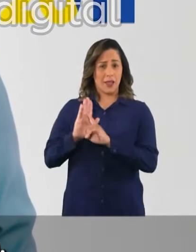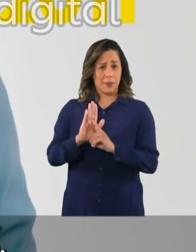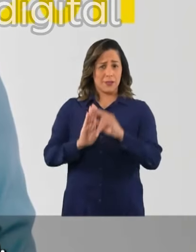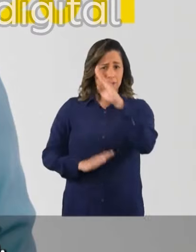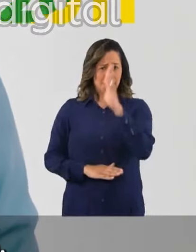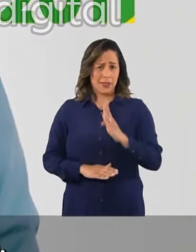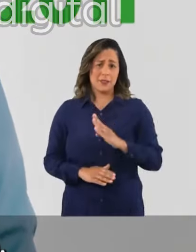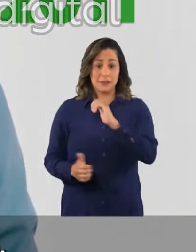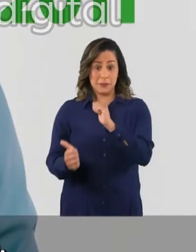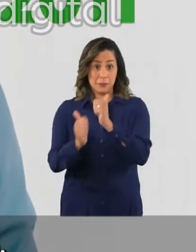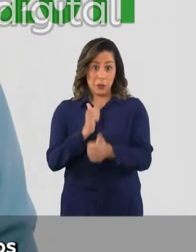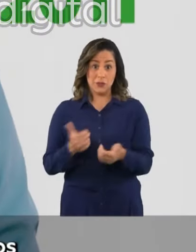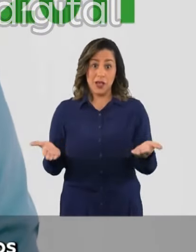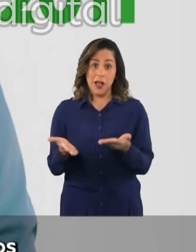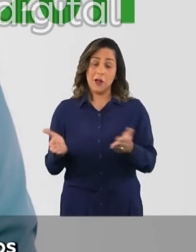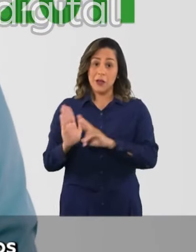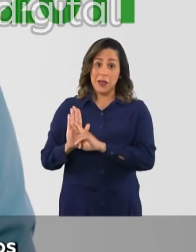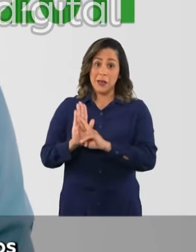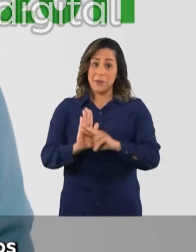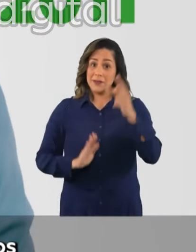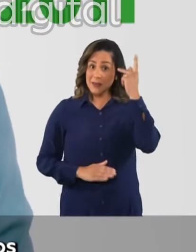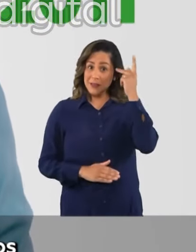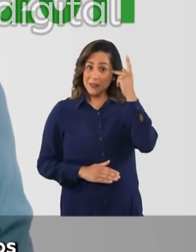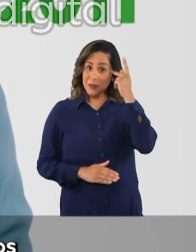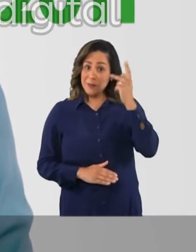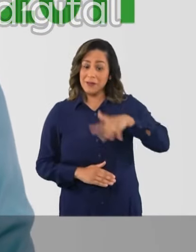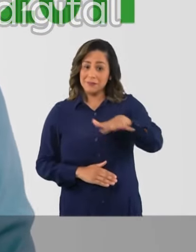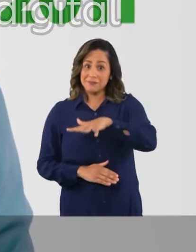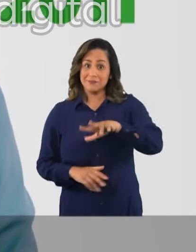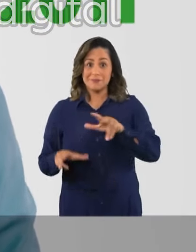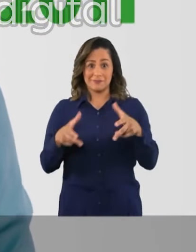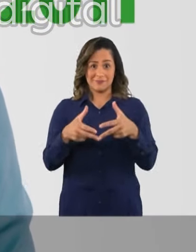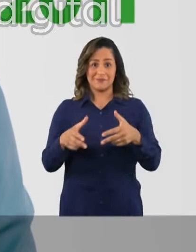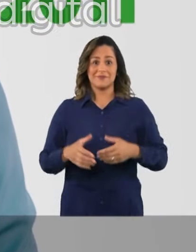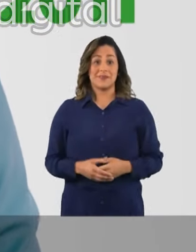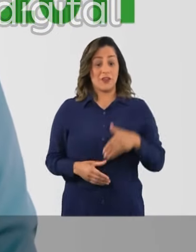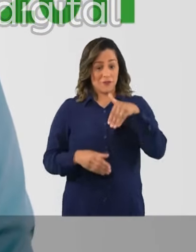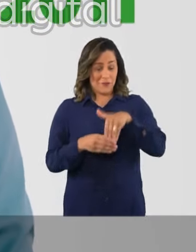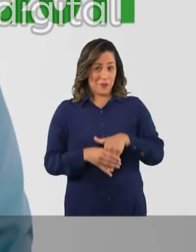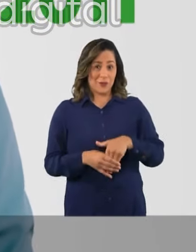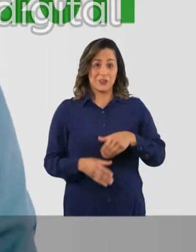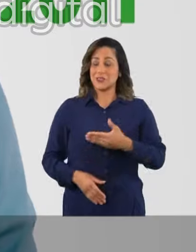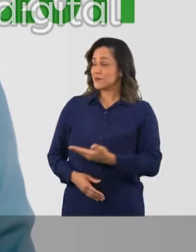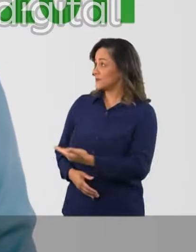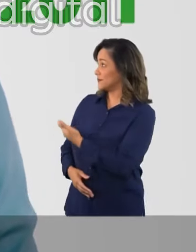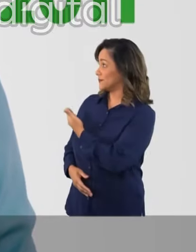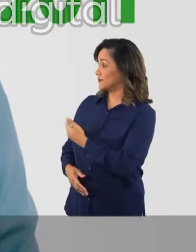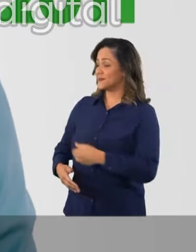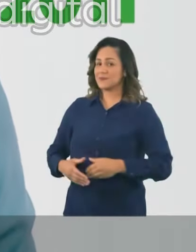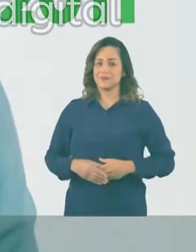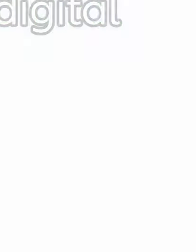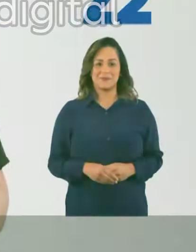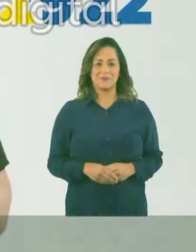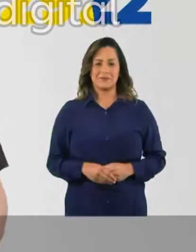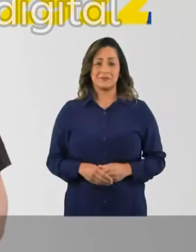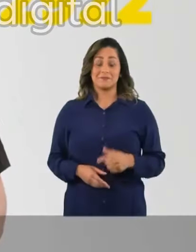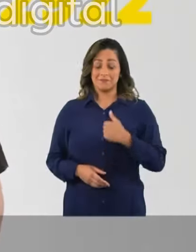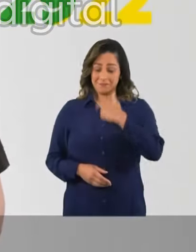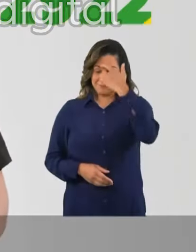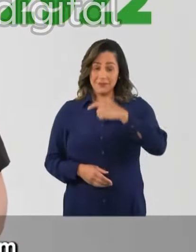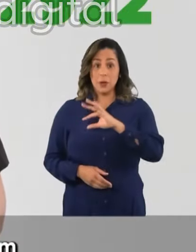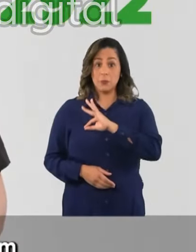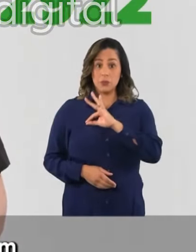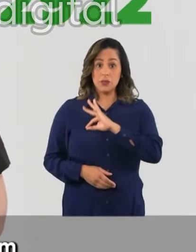Representei os brasileiros em quadra. Agora quero representar os paulistanos na Câmara Municipal. Vote Tandara do Vôlei, 22-0-11. Sou